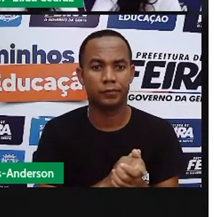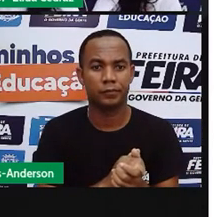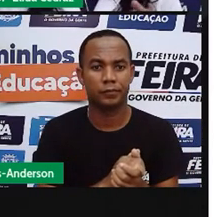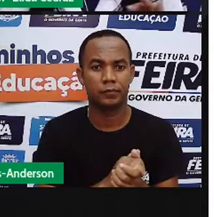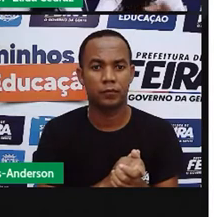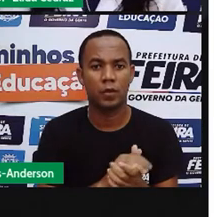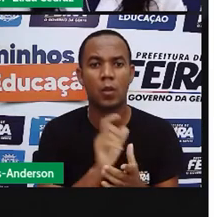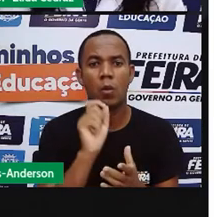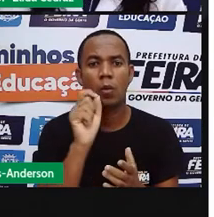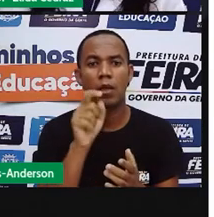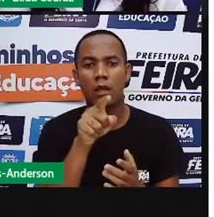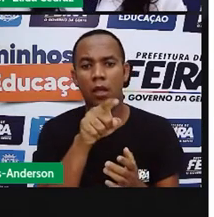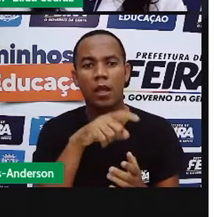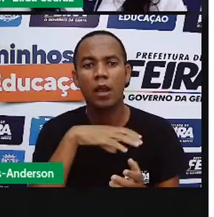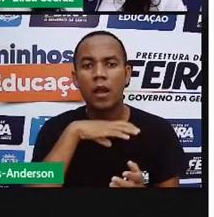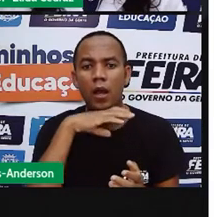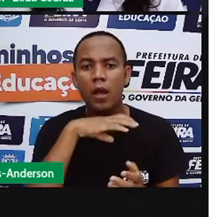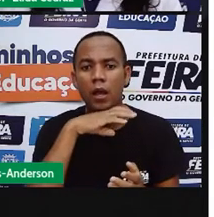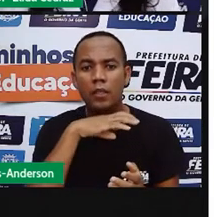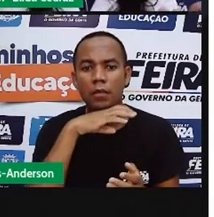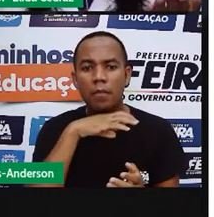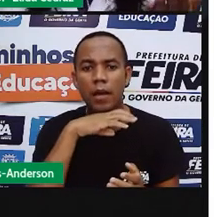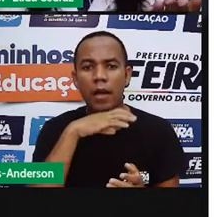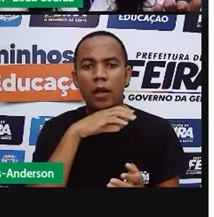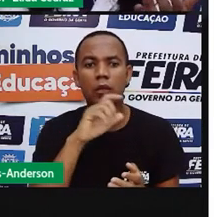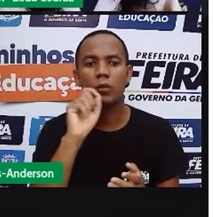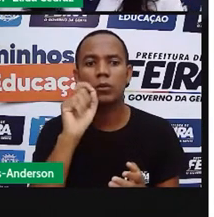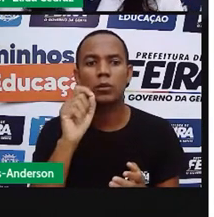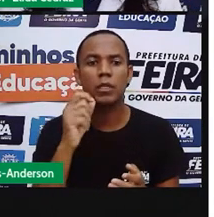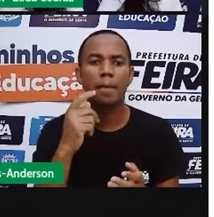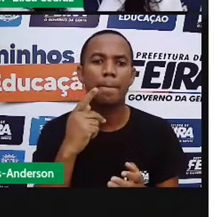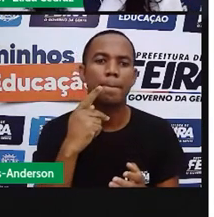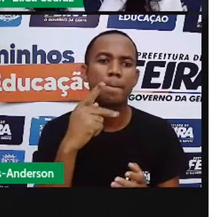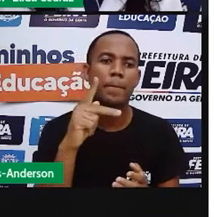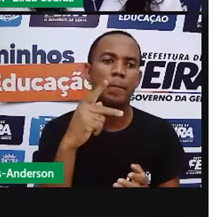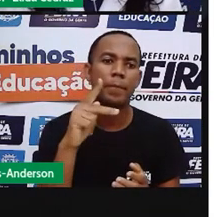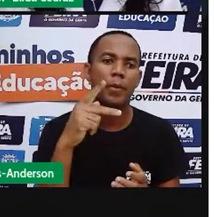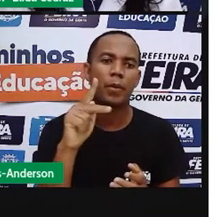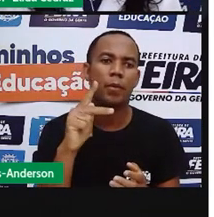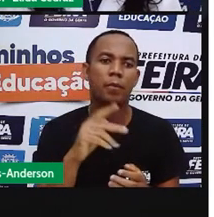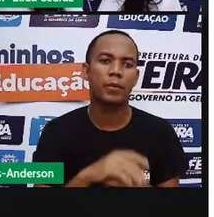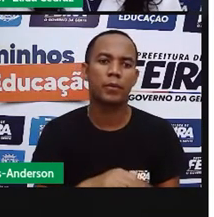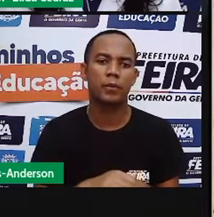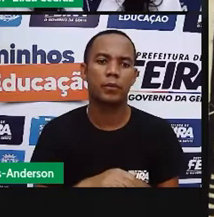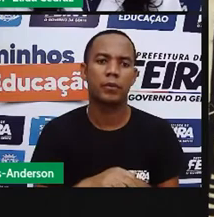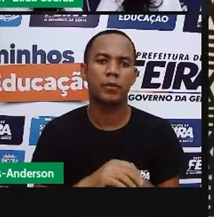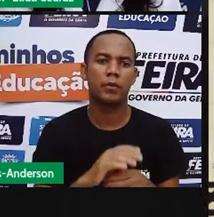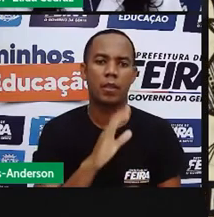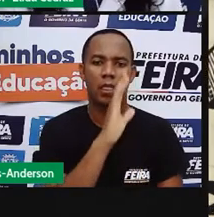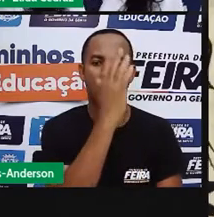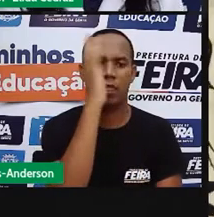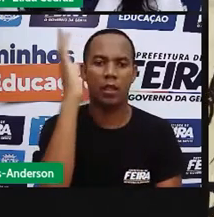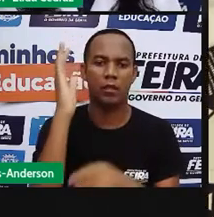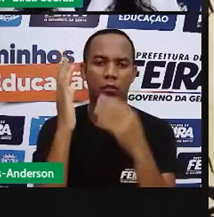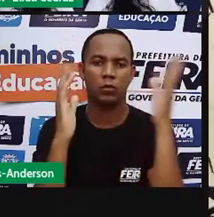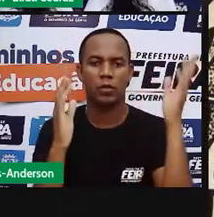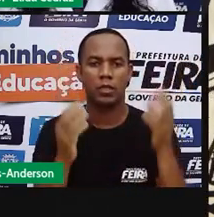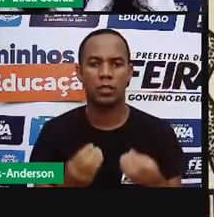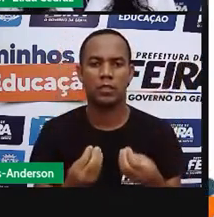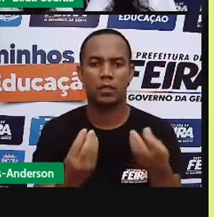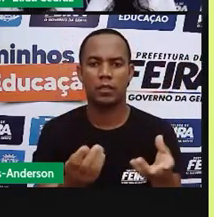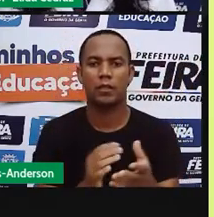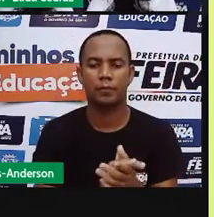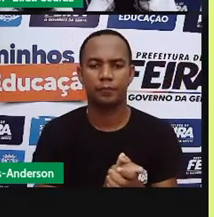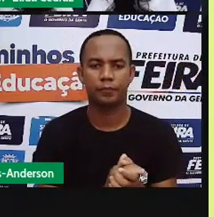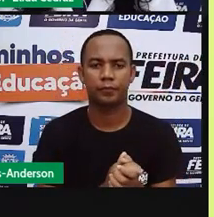Esses são animais da fauna e a vegetação faz parte da flora. Agora é a hora